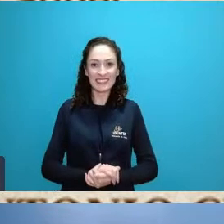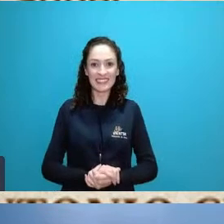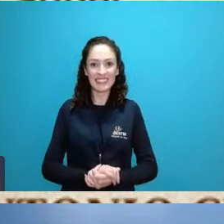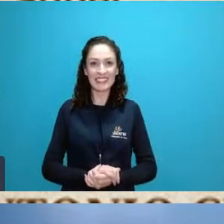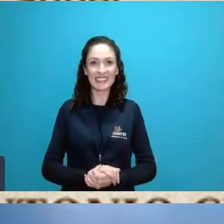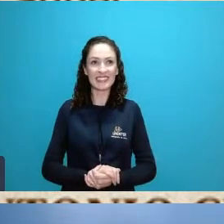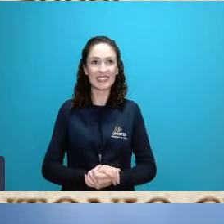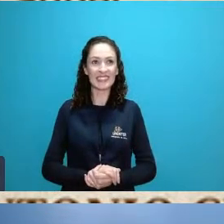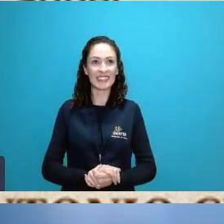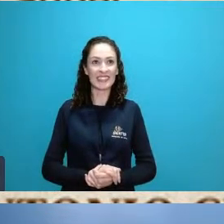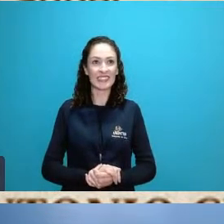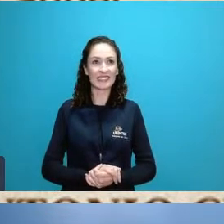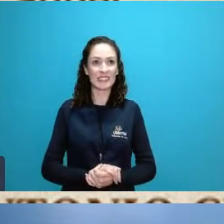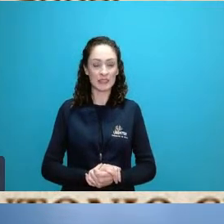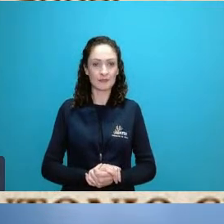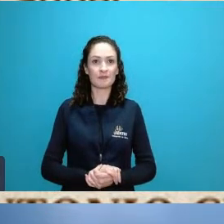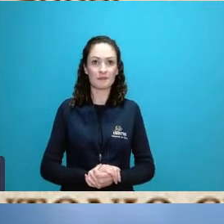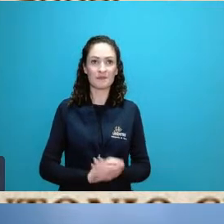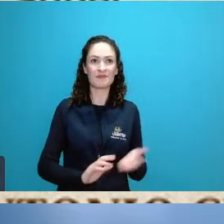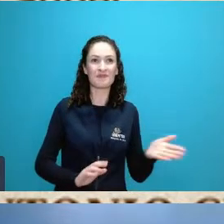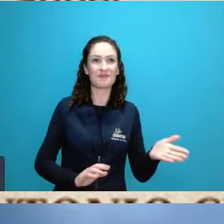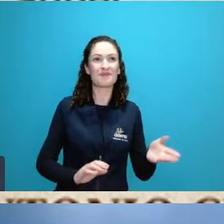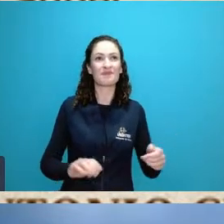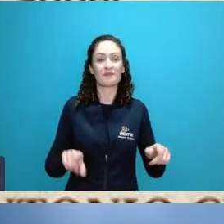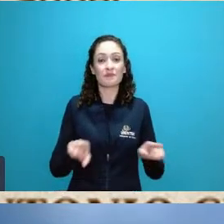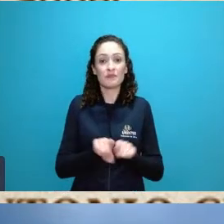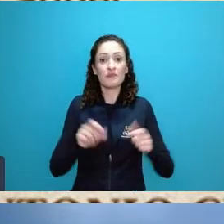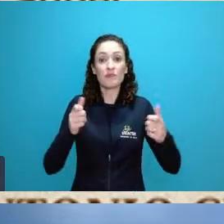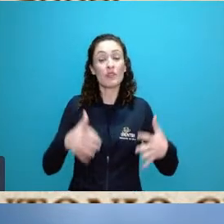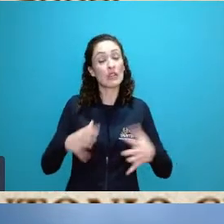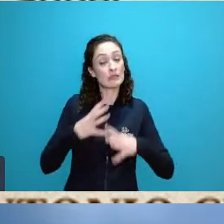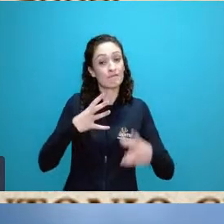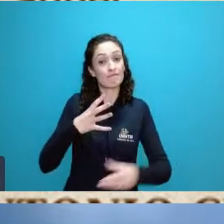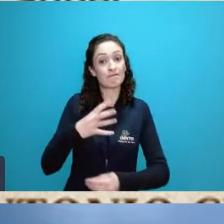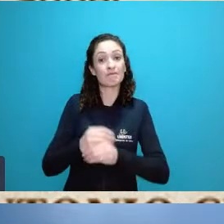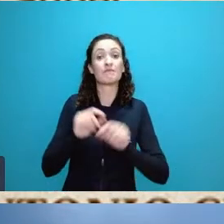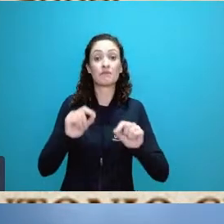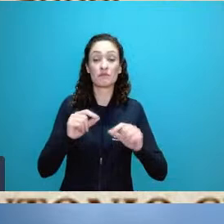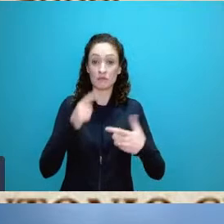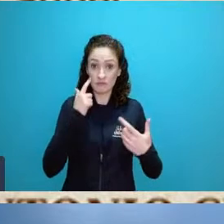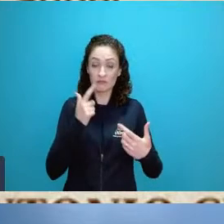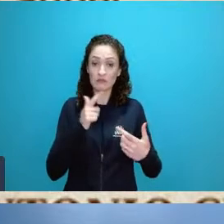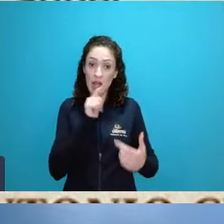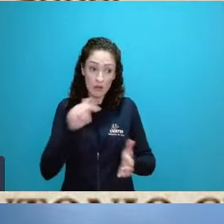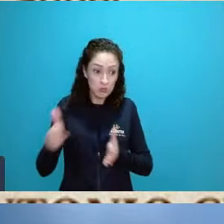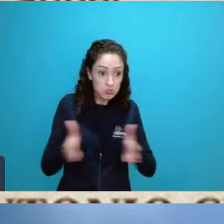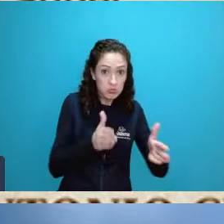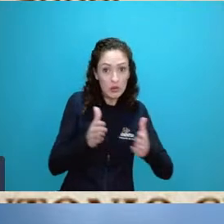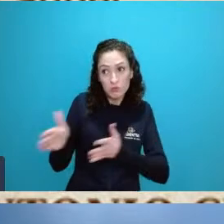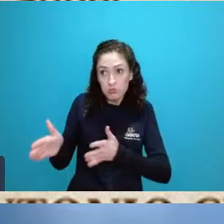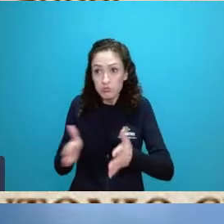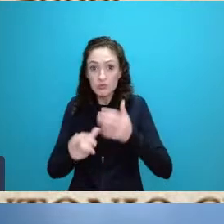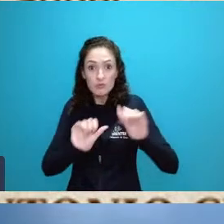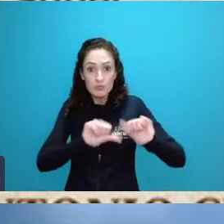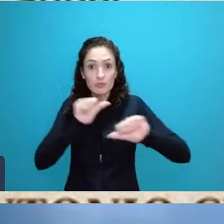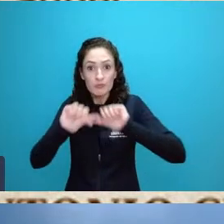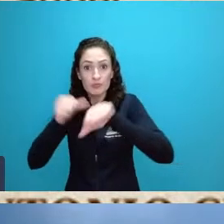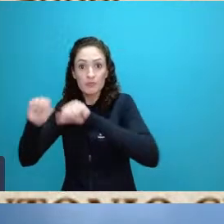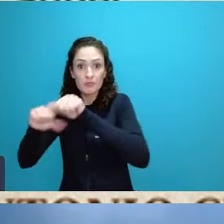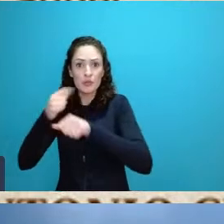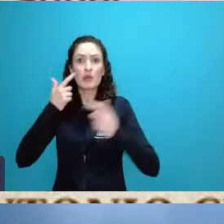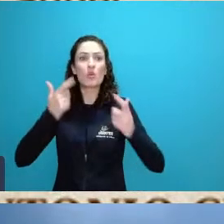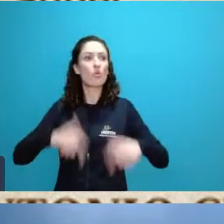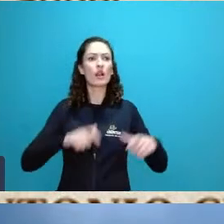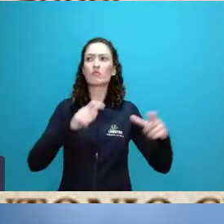na conformação das bacias hidrográficas são mudanças na paisagem mudanças no uso do solo e impactam a